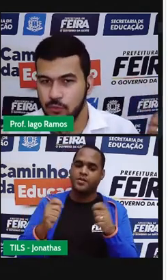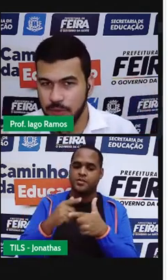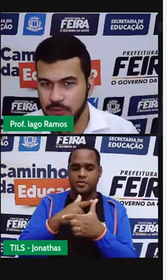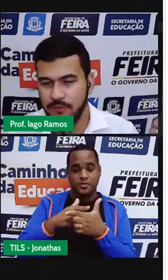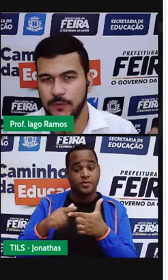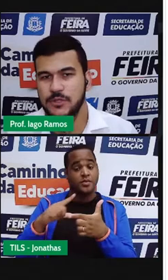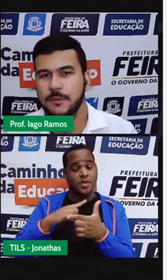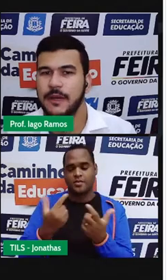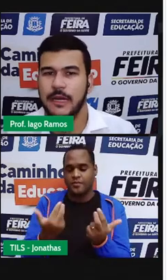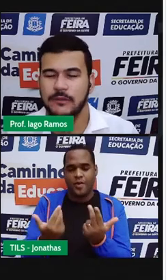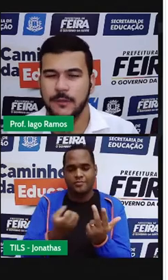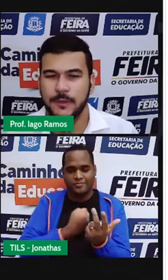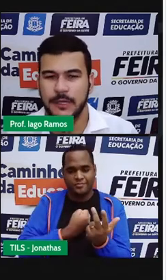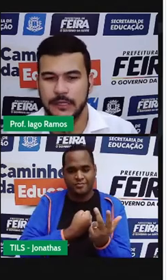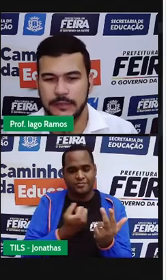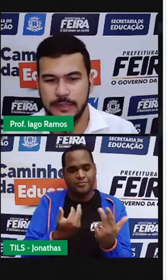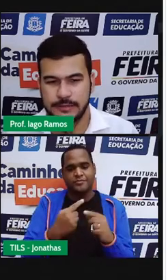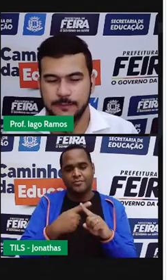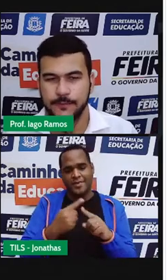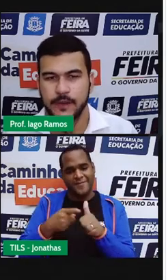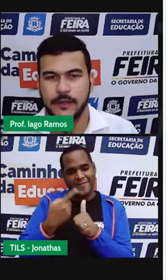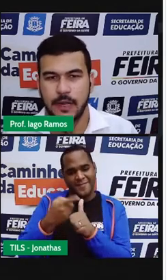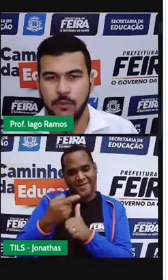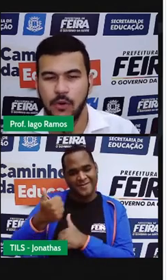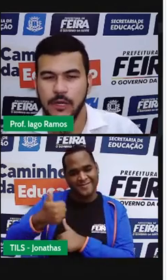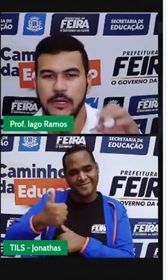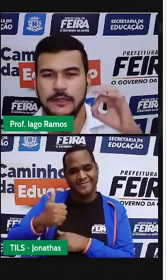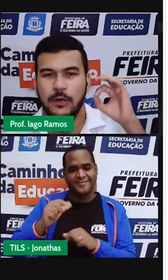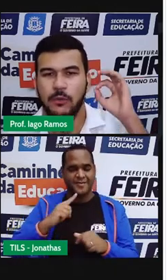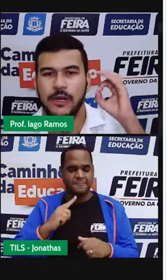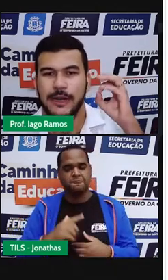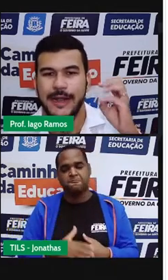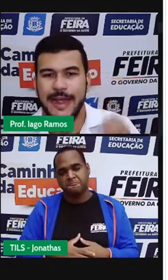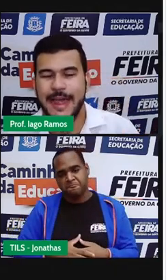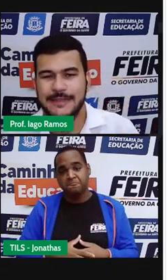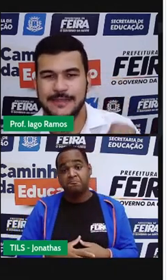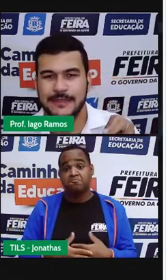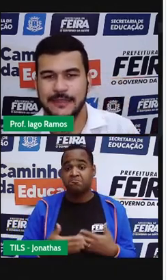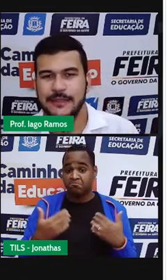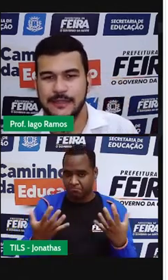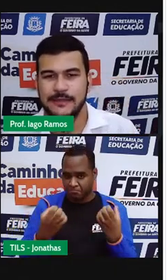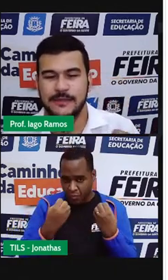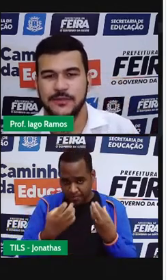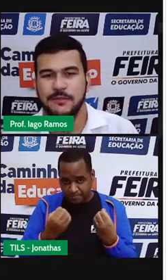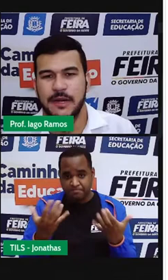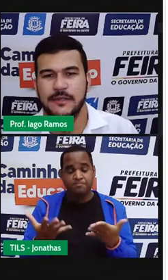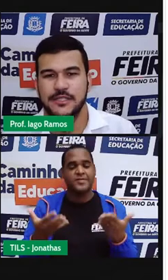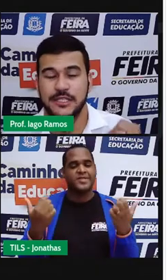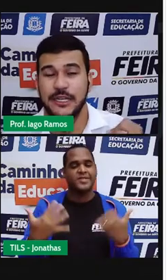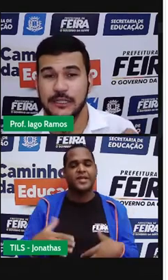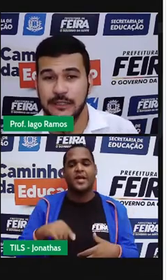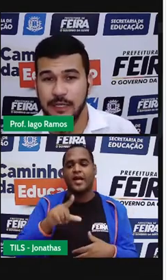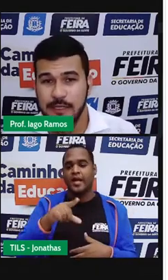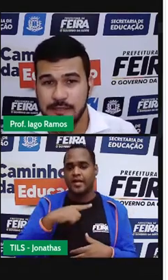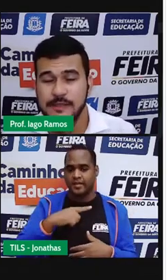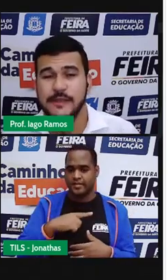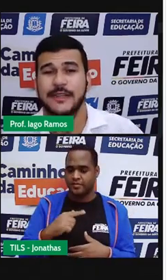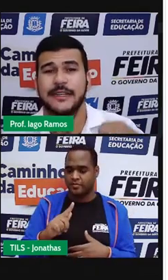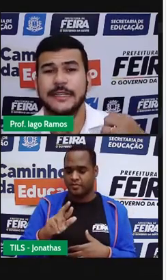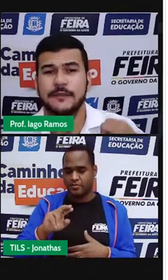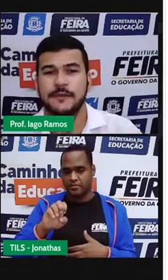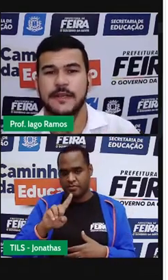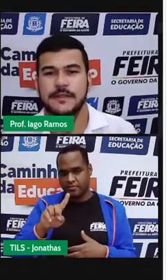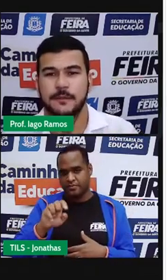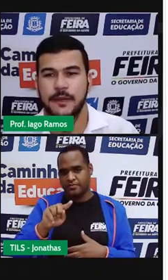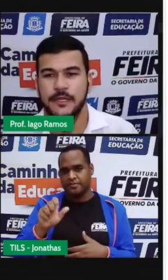mesmo número que foi multiplicado na primeira grandeza. Tá bom? Então, essas grandezas são chamadas de grandezas